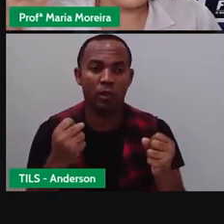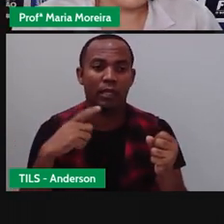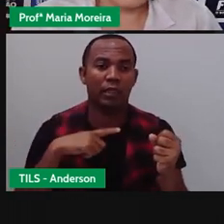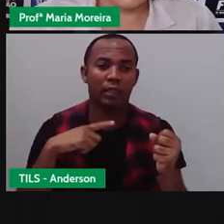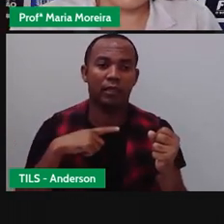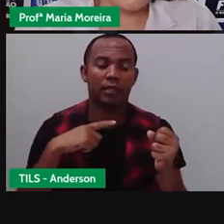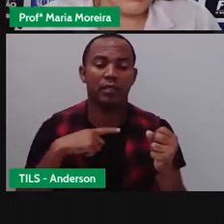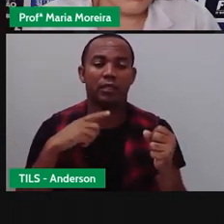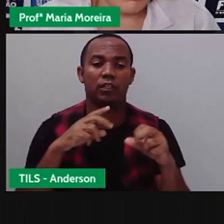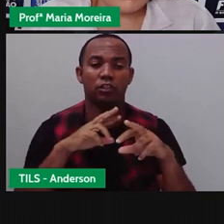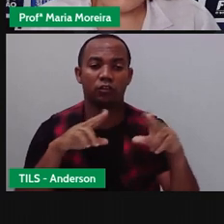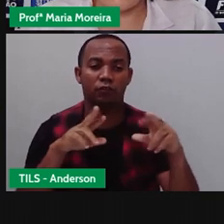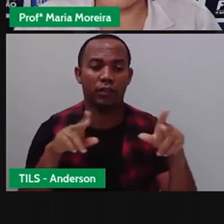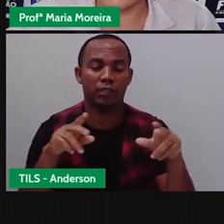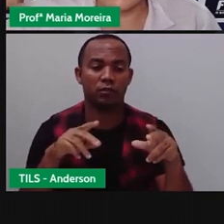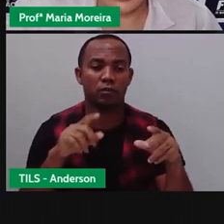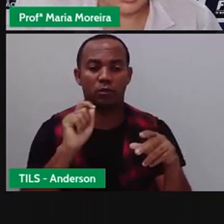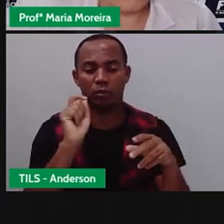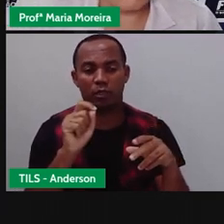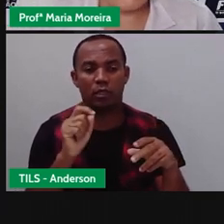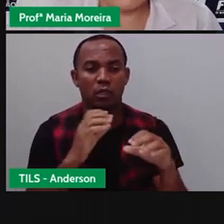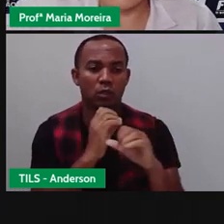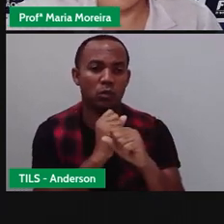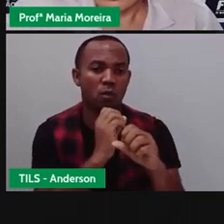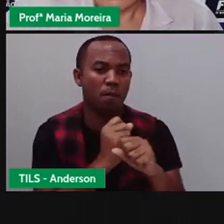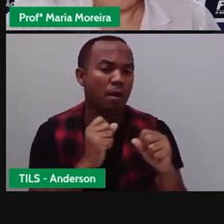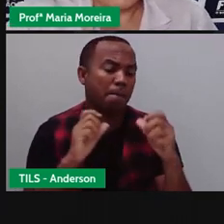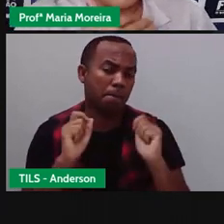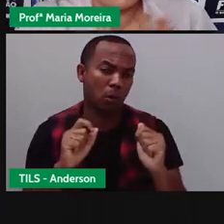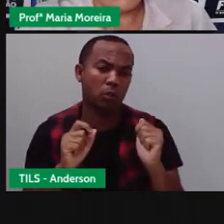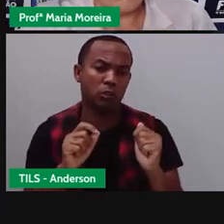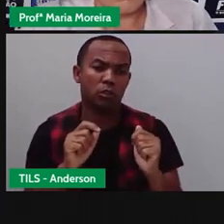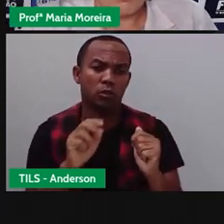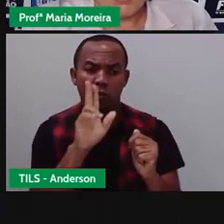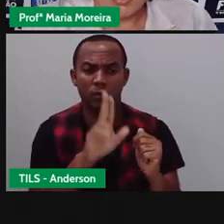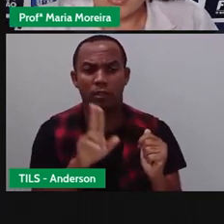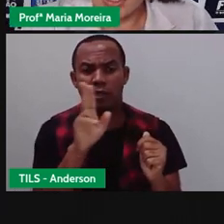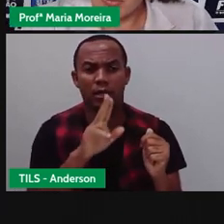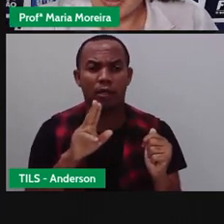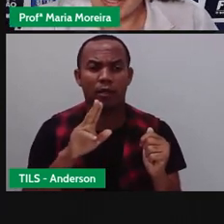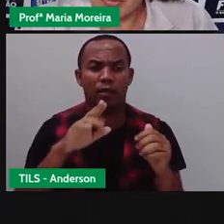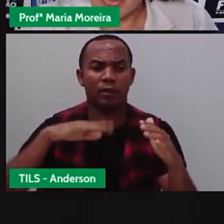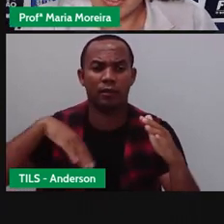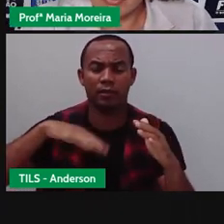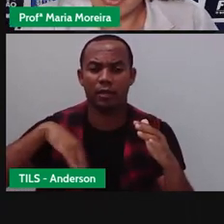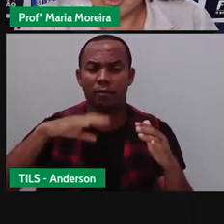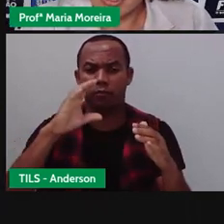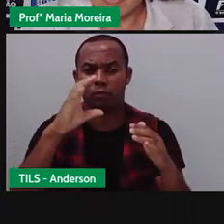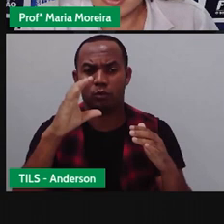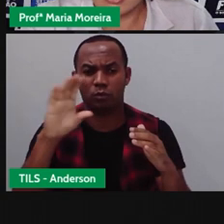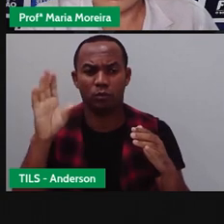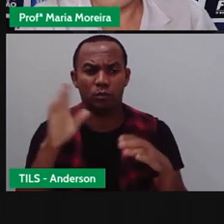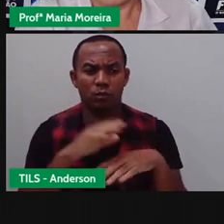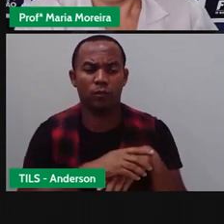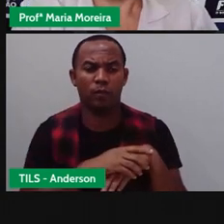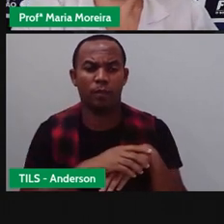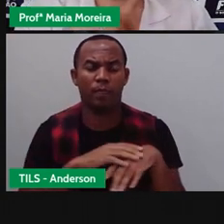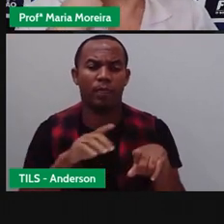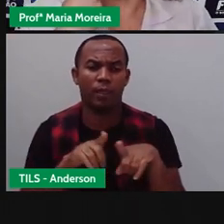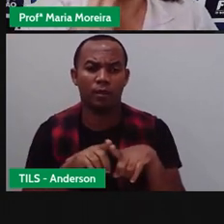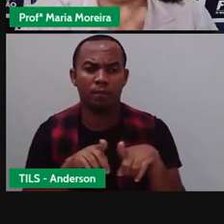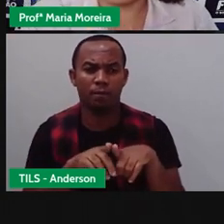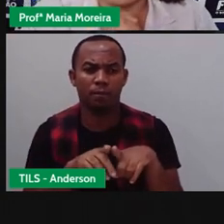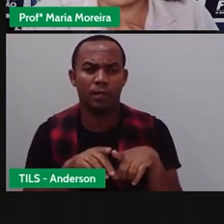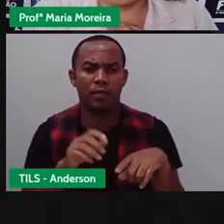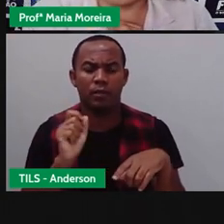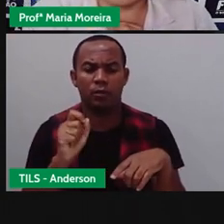eu tenho várias situações, problemas. Eu posso utilizar Cabo Sul, eu posso utilizar o meu... Não pode ir pra Cabo Sul não, viu gente? É só um exemplo. Eu